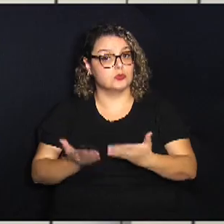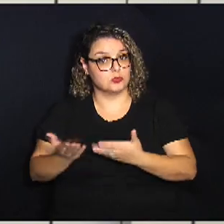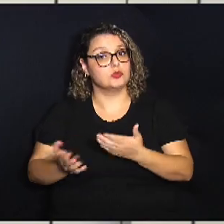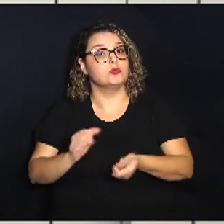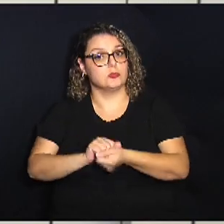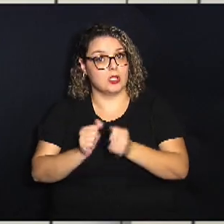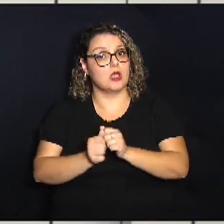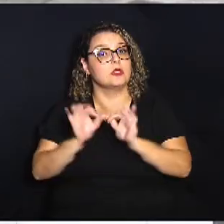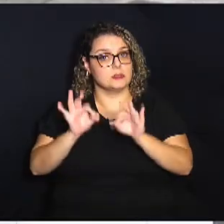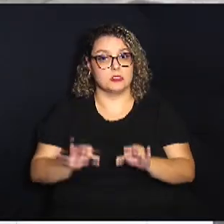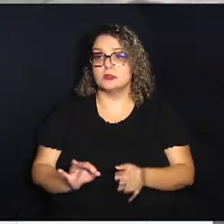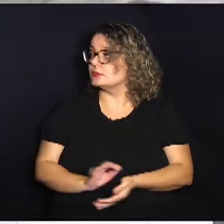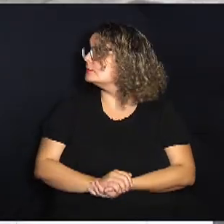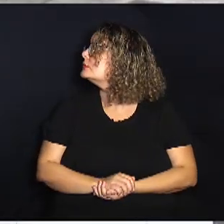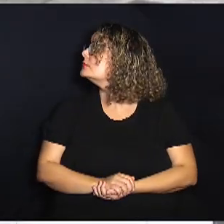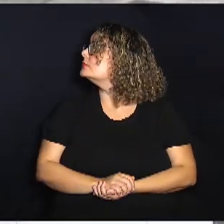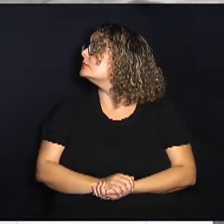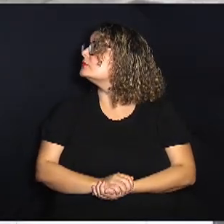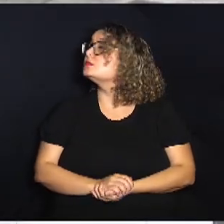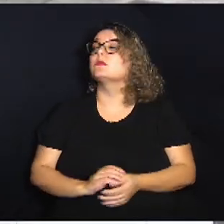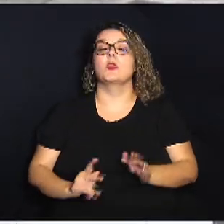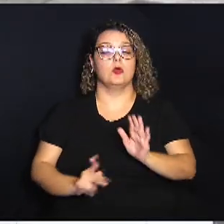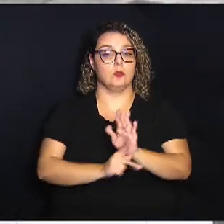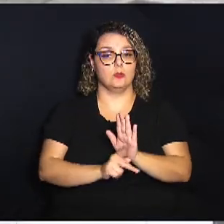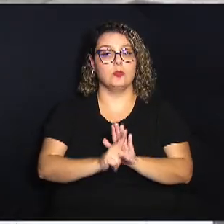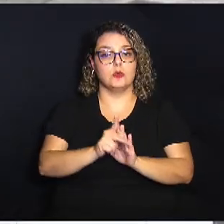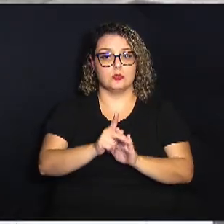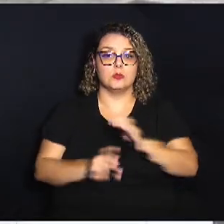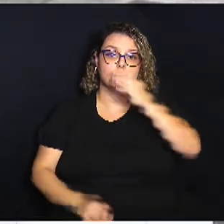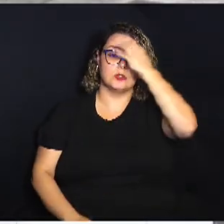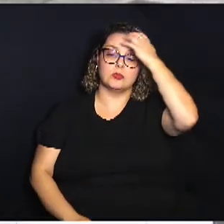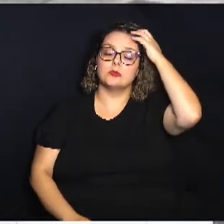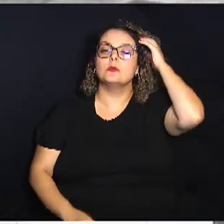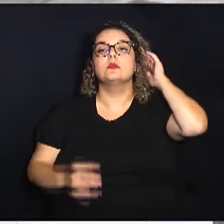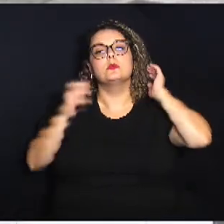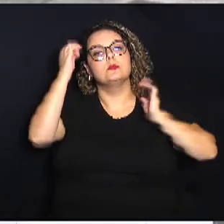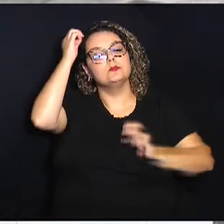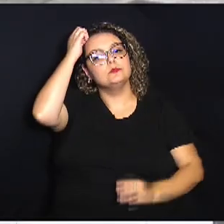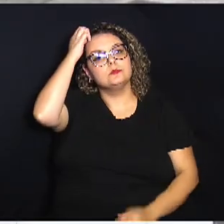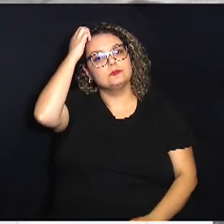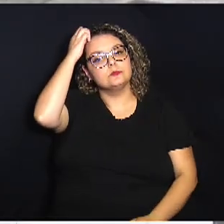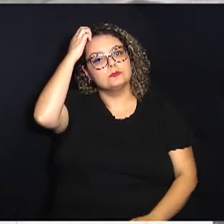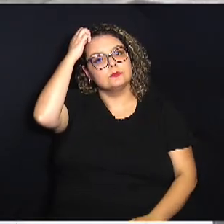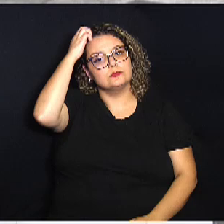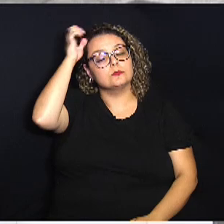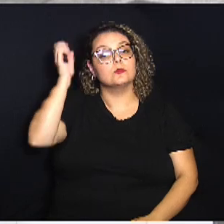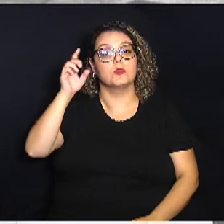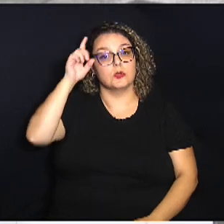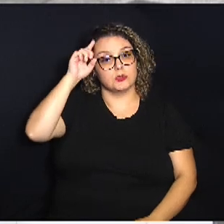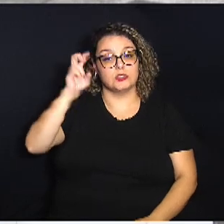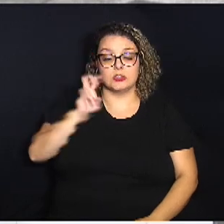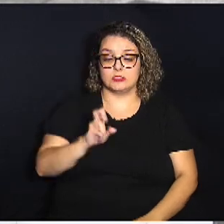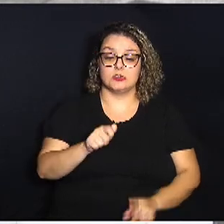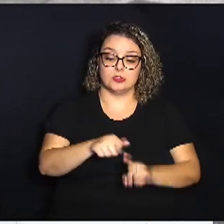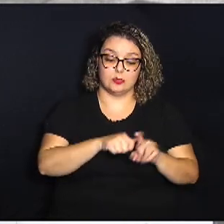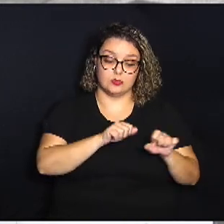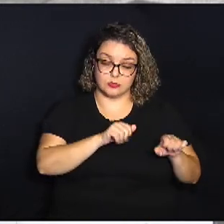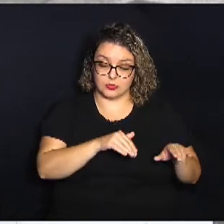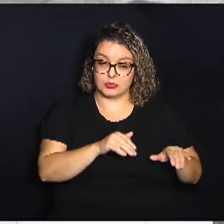adequado da doença. É um projeto que tem como objetivo instituir no dia 5 de setembro